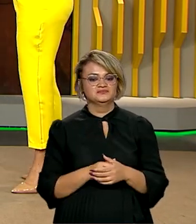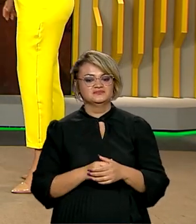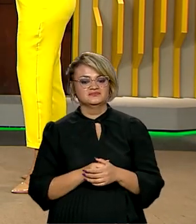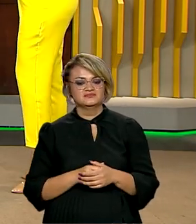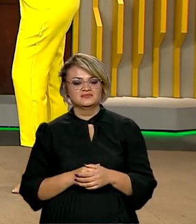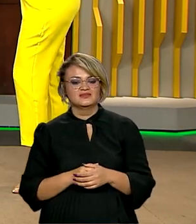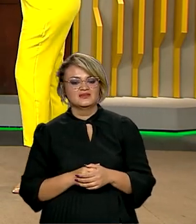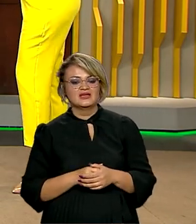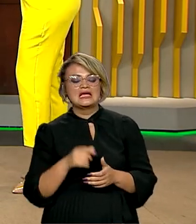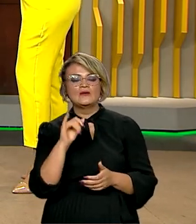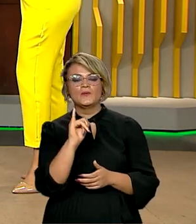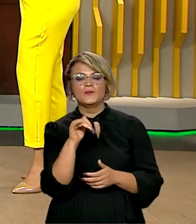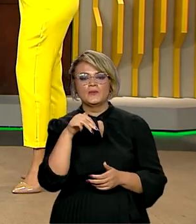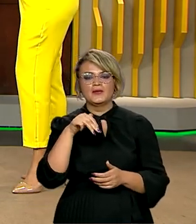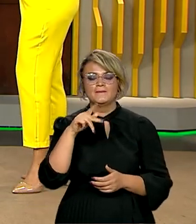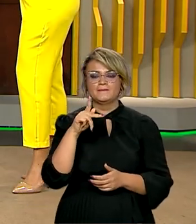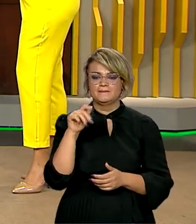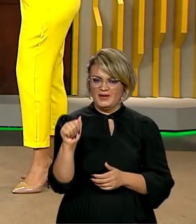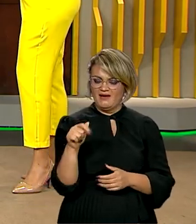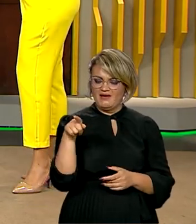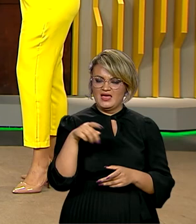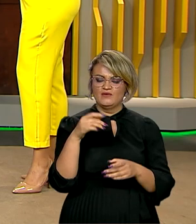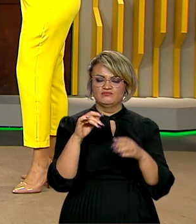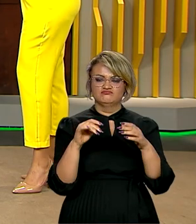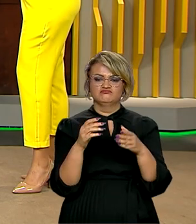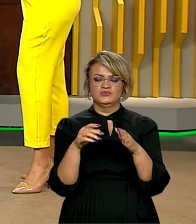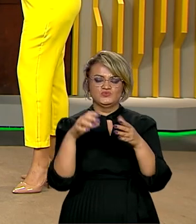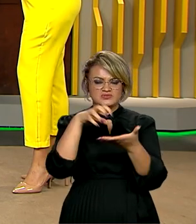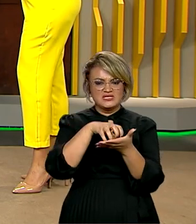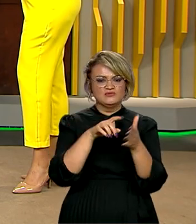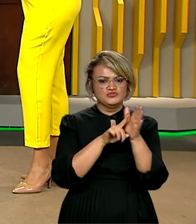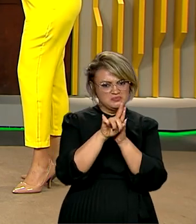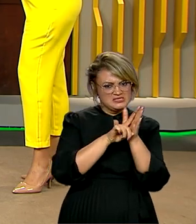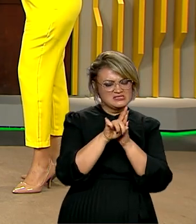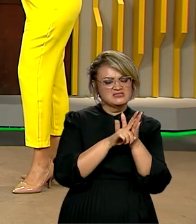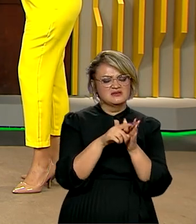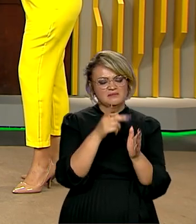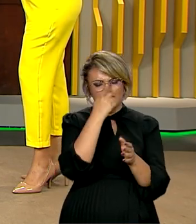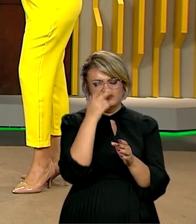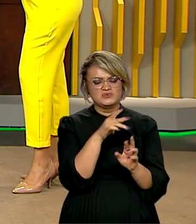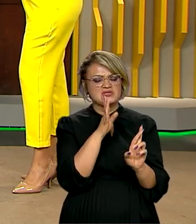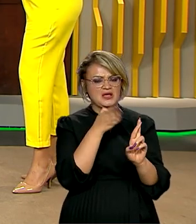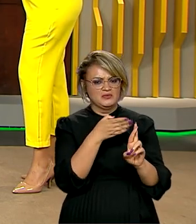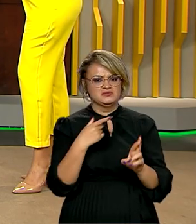Vladimir, o IMPA já é um centro, né, de pesquisa muito reconhecido, não é isso?